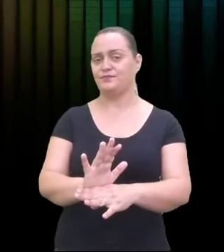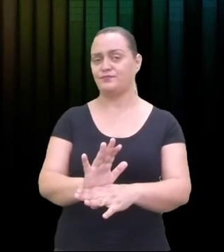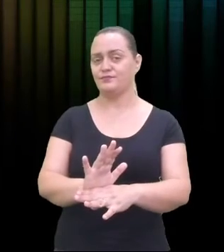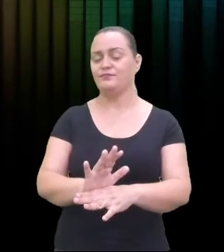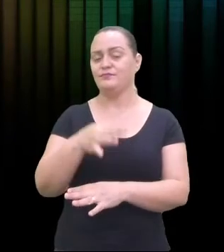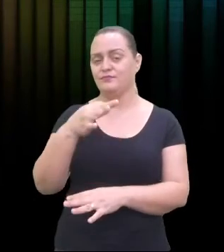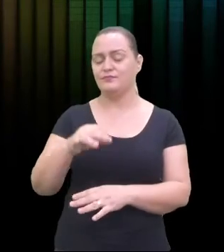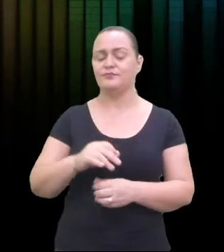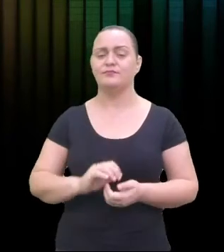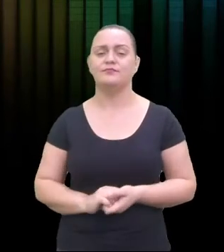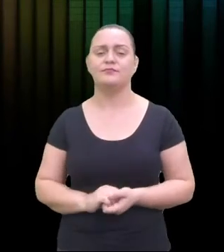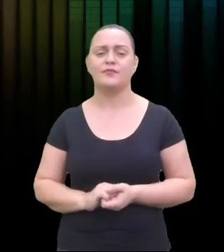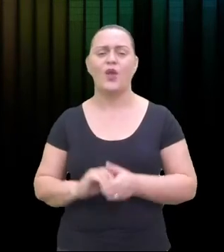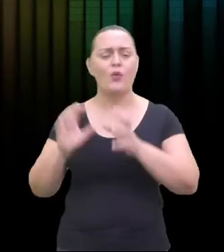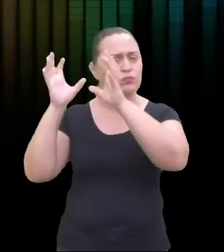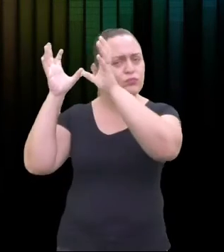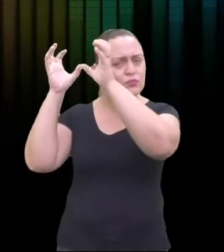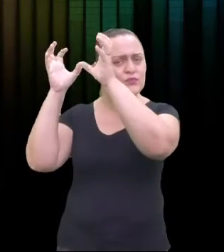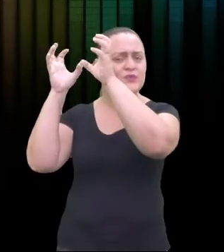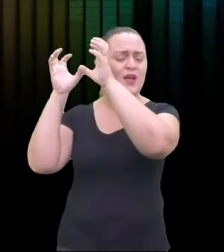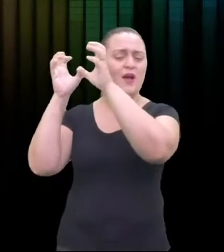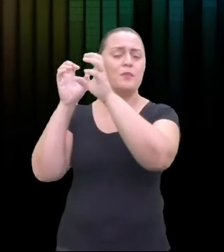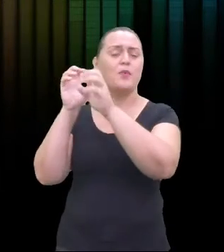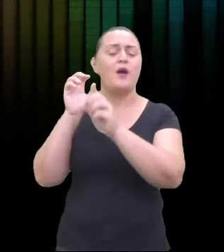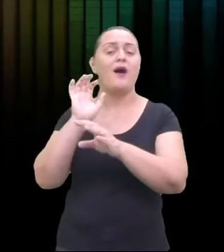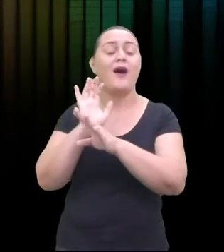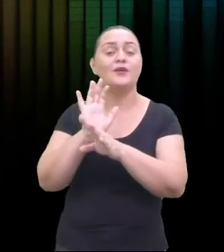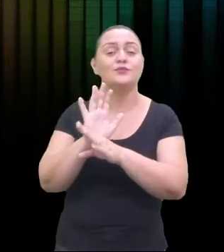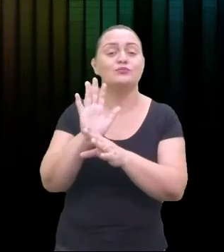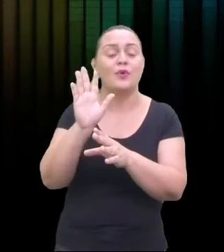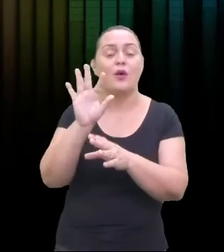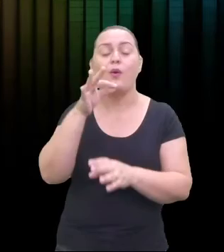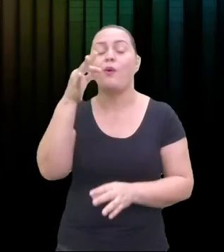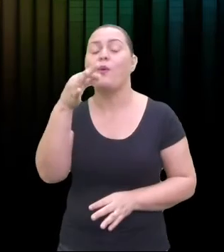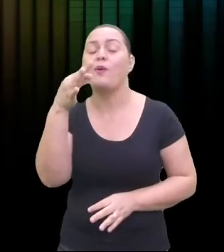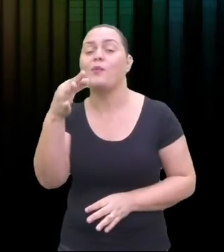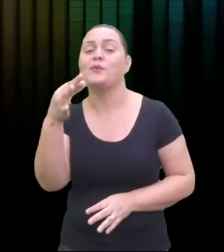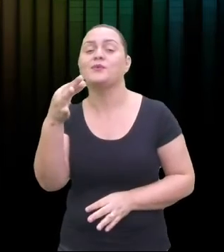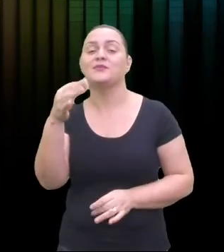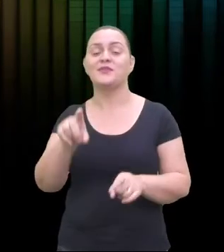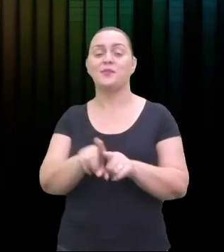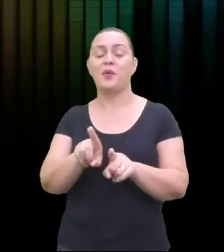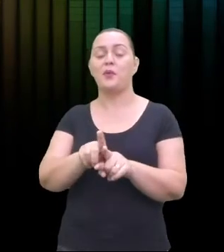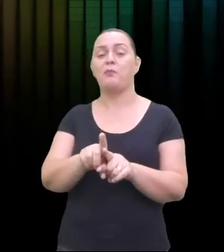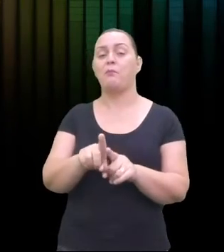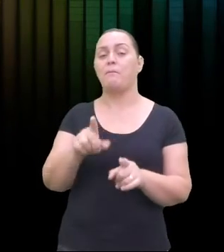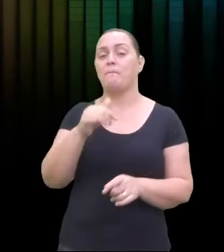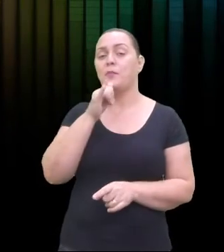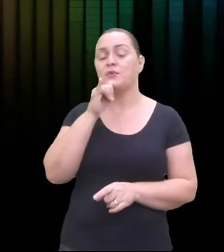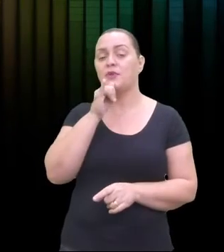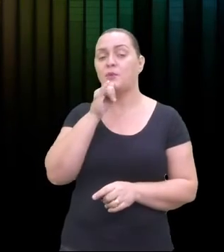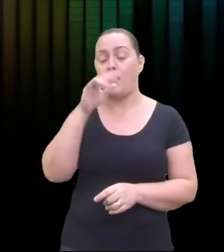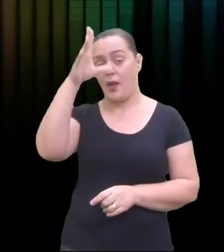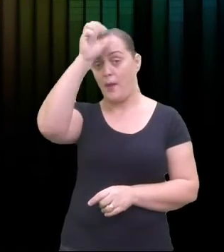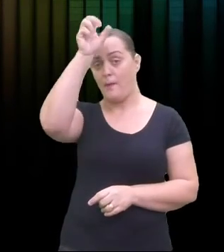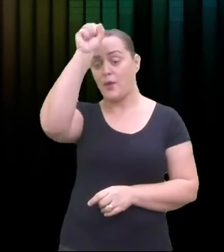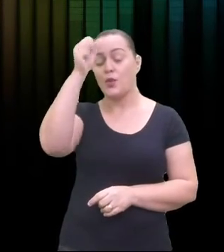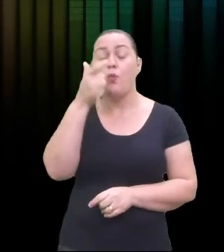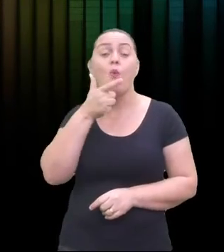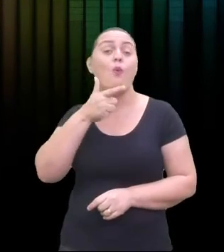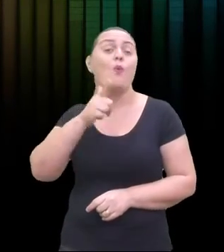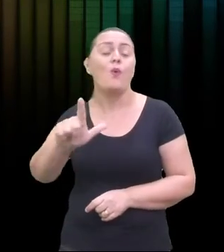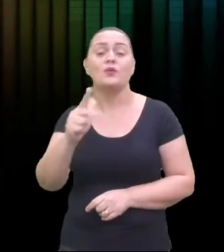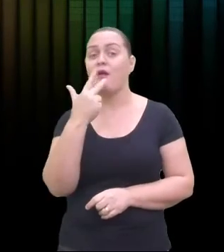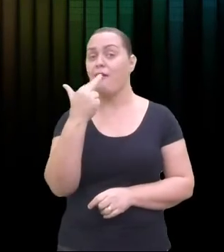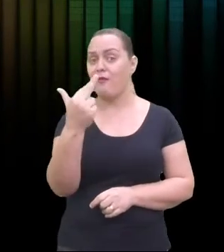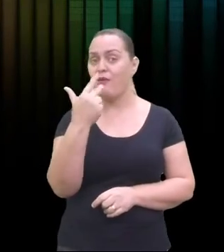aprender outra língua, ouvir músicas estrangeiras, e procurar depois a tradução, é uma ótima maneira de estudar ouvindo